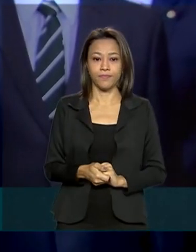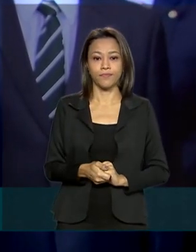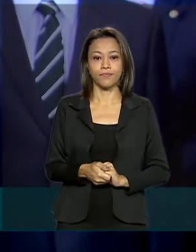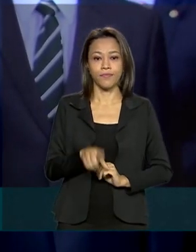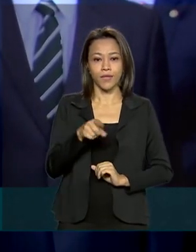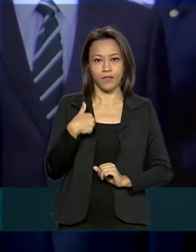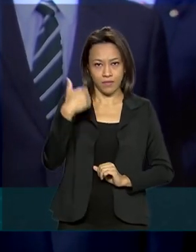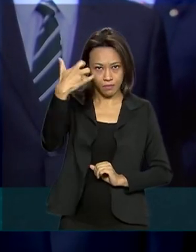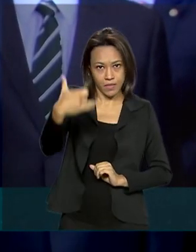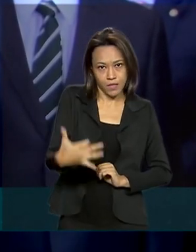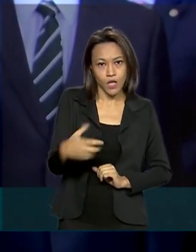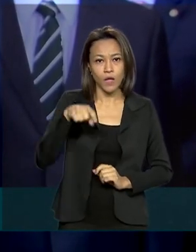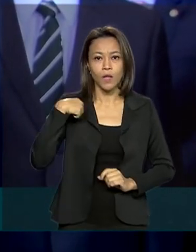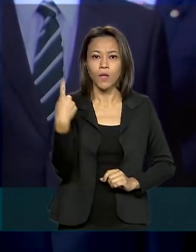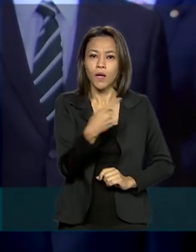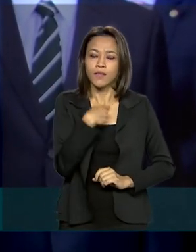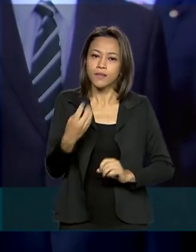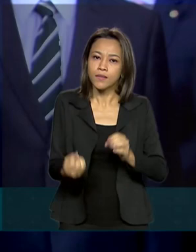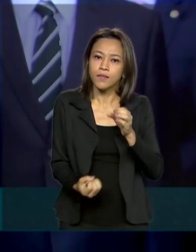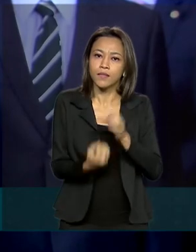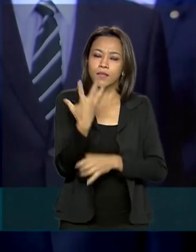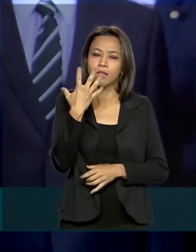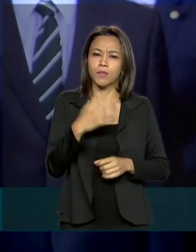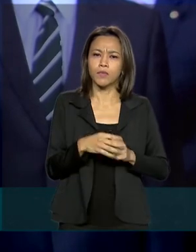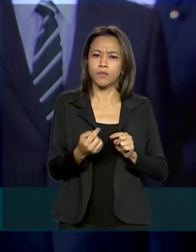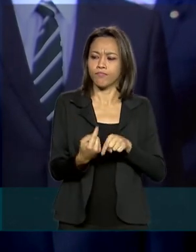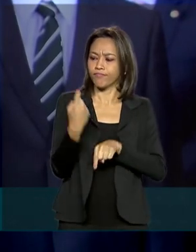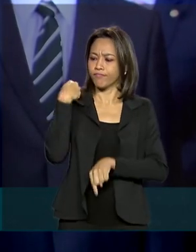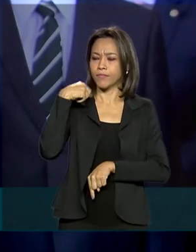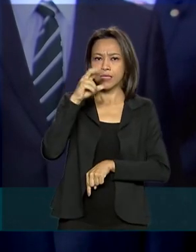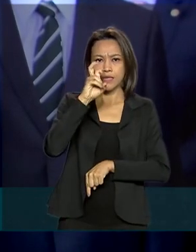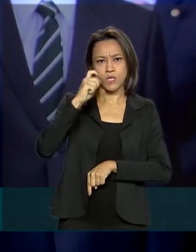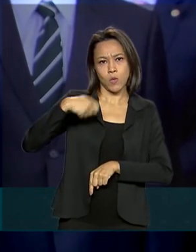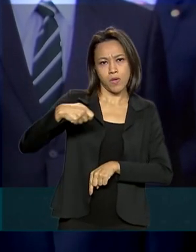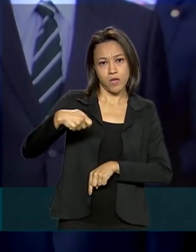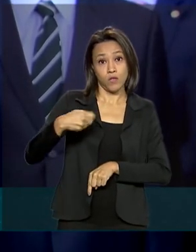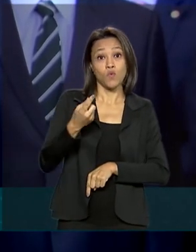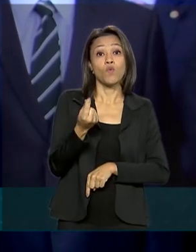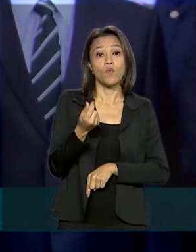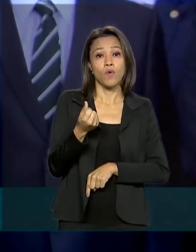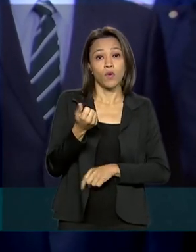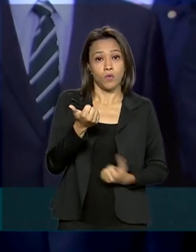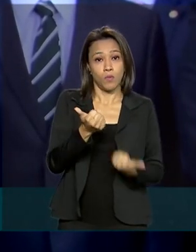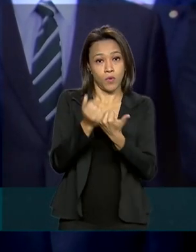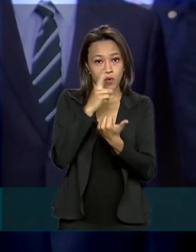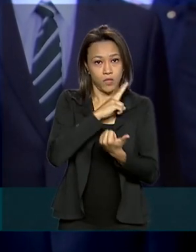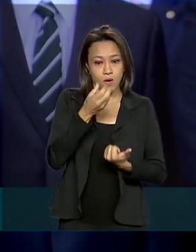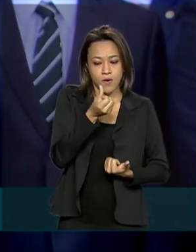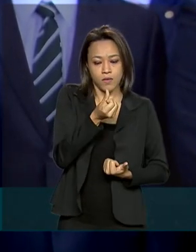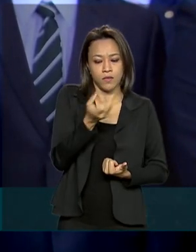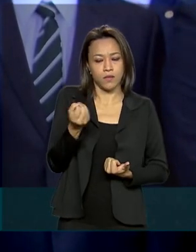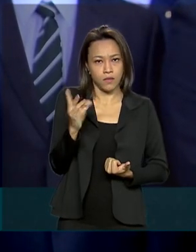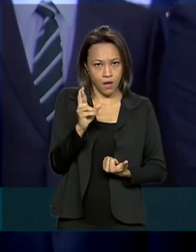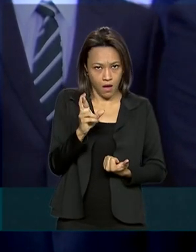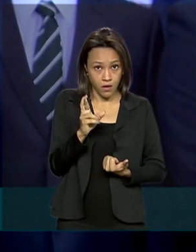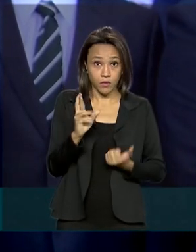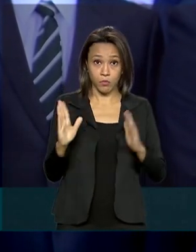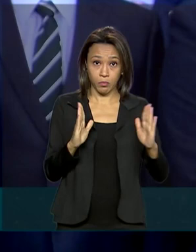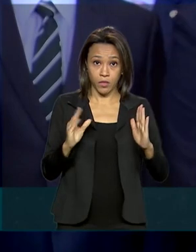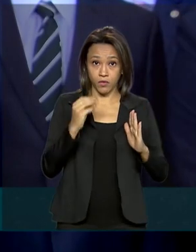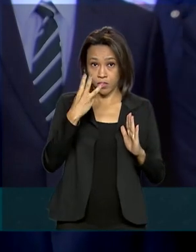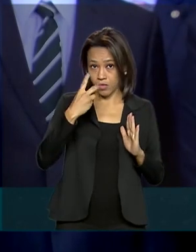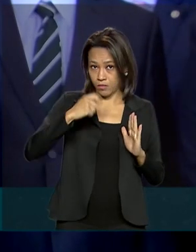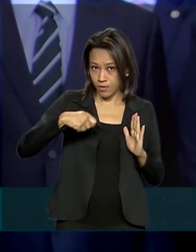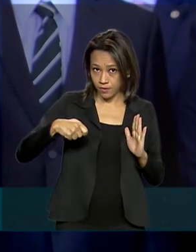criamos há praticamente cinco meses o auxílio emergencial de 600 reais. Ele validou-se por três meses.